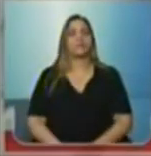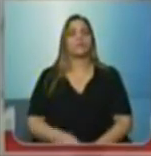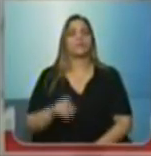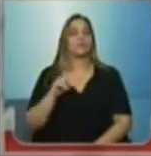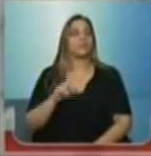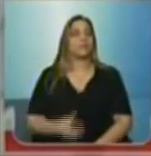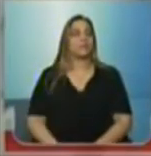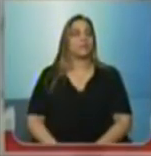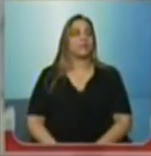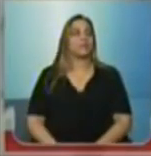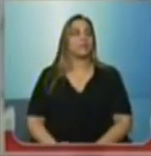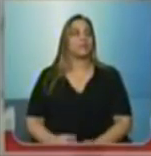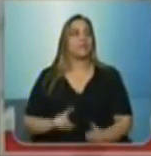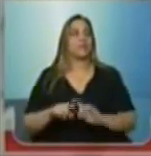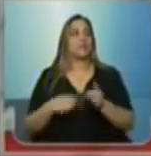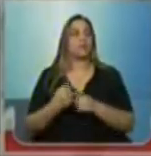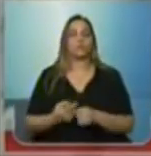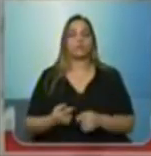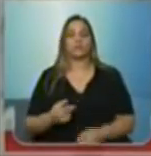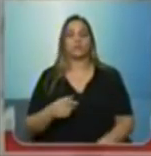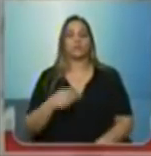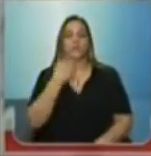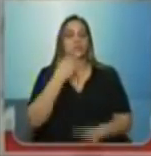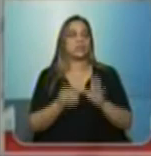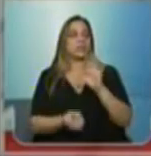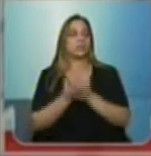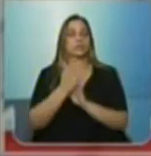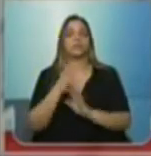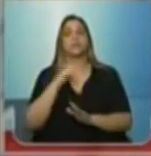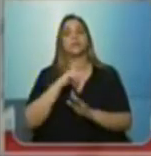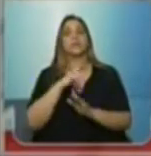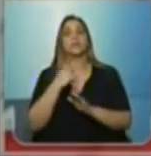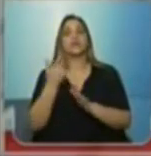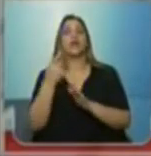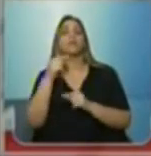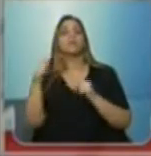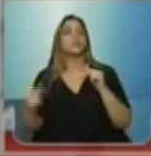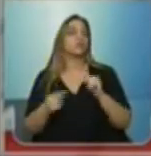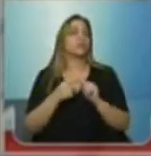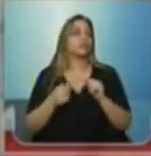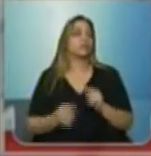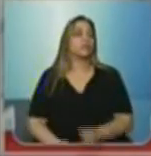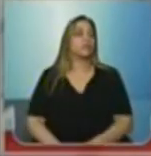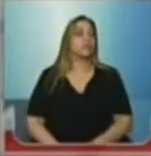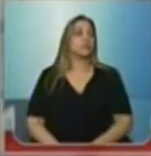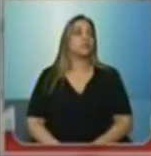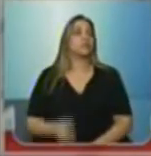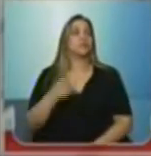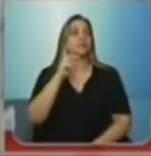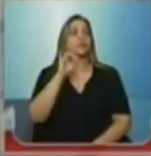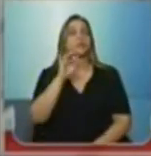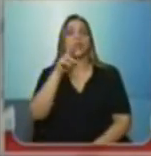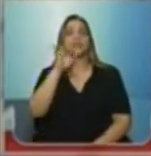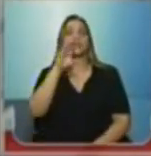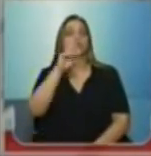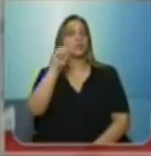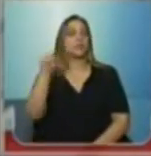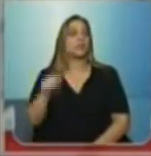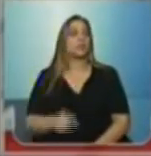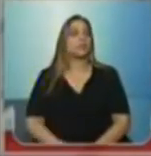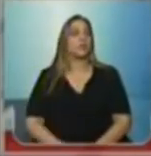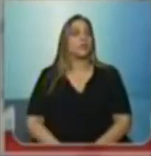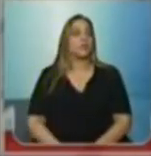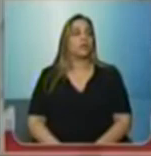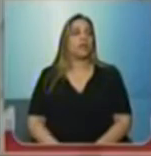fato é que a educação no Estado de São Paulo não tem diretrizes, não tem objetivos, não tem direção, não tem norte